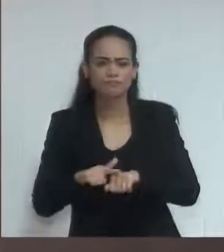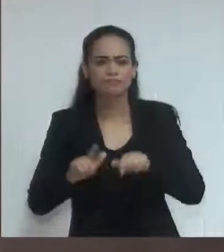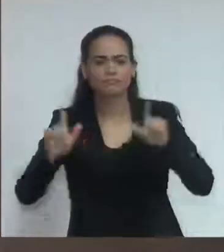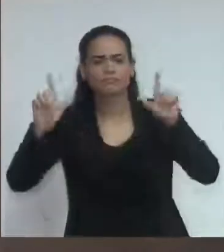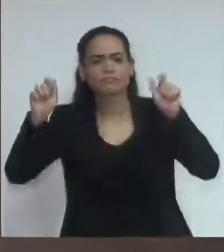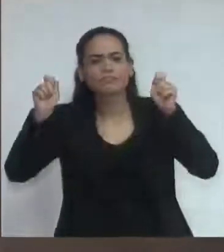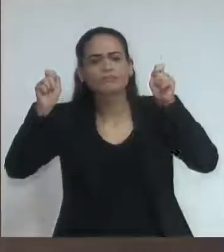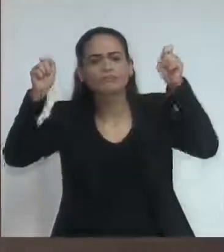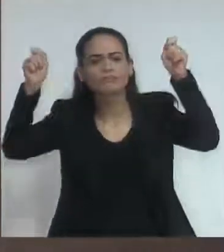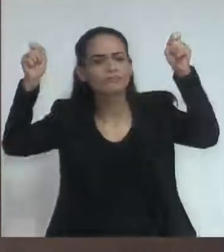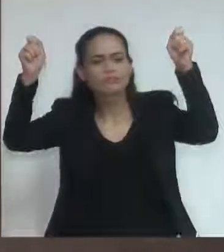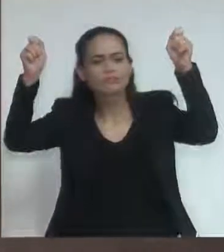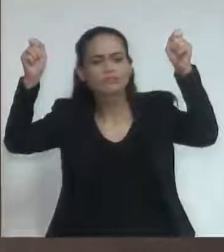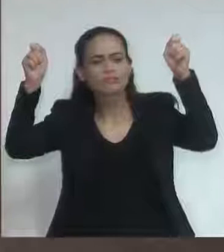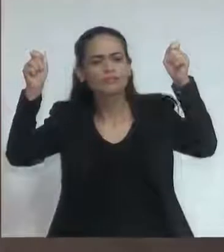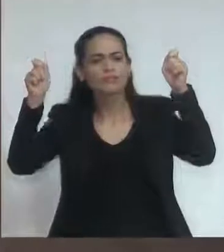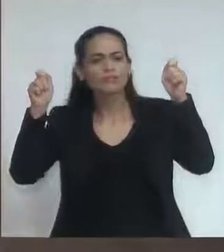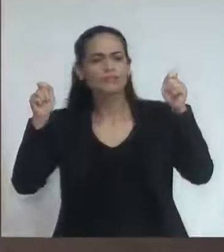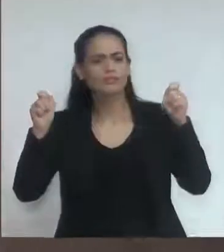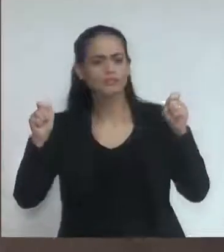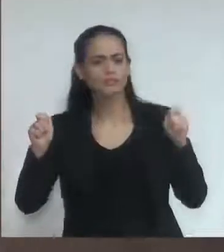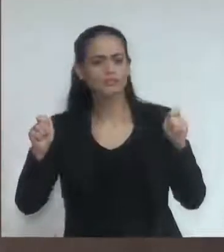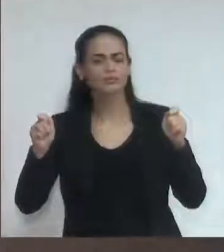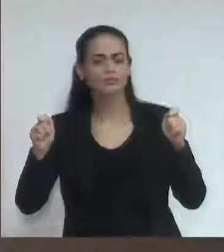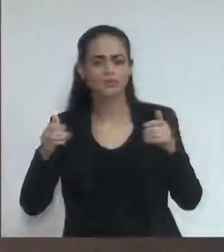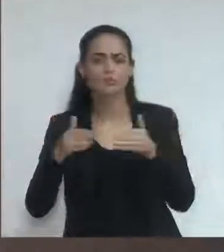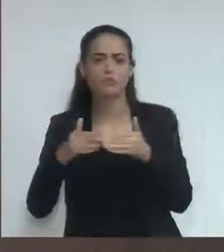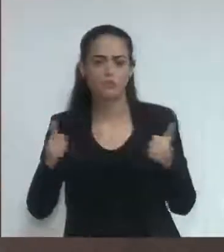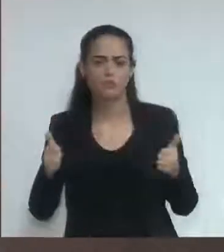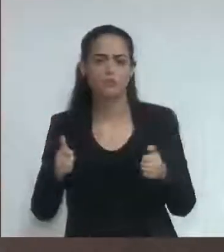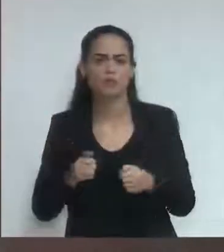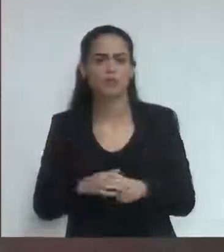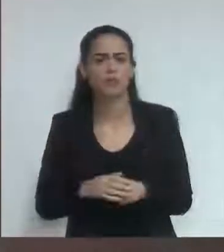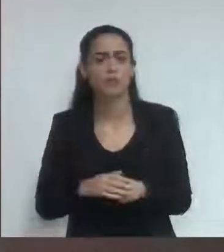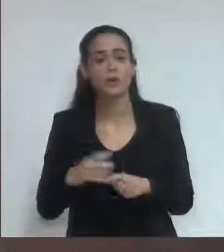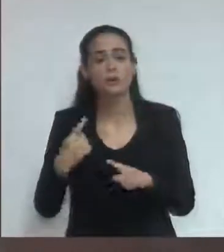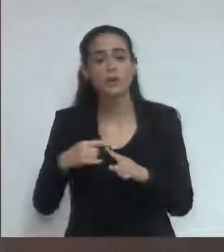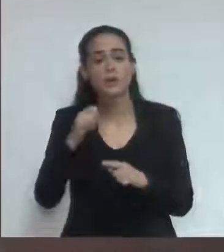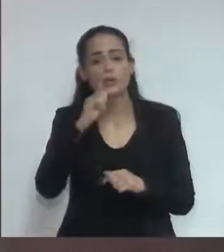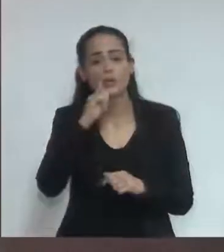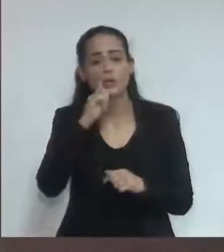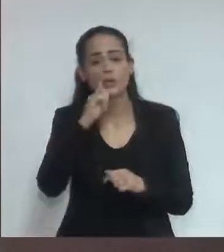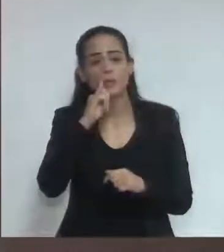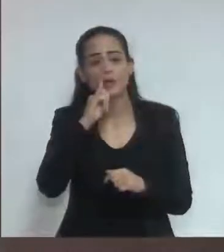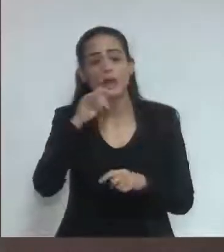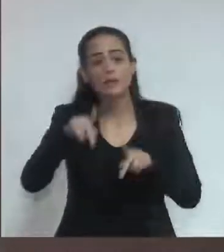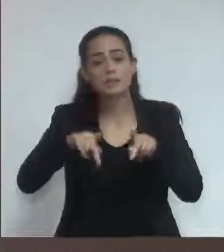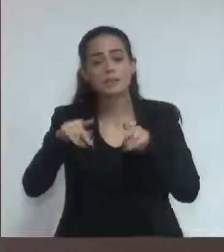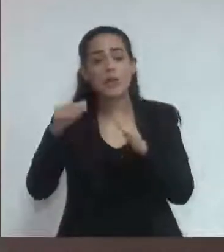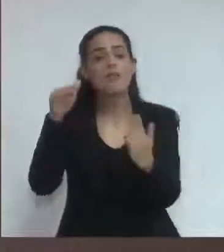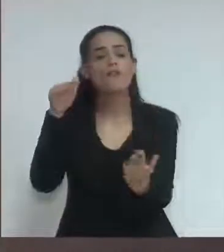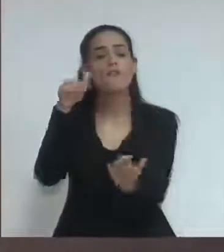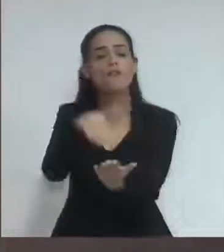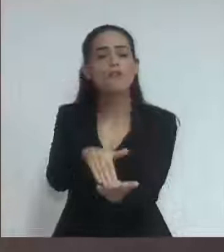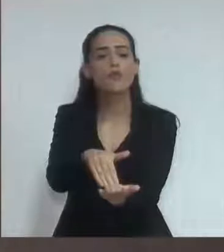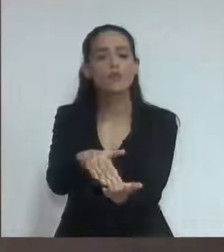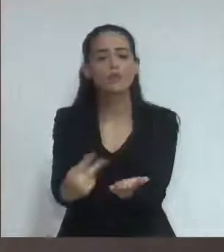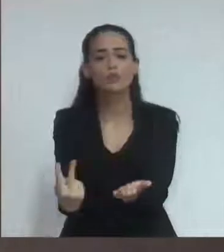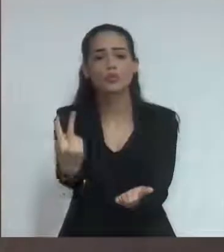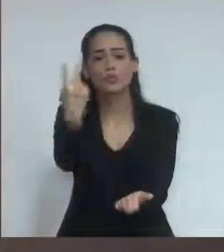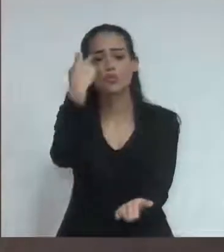cartazes ninguém está pedindo para que vocês não fiquem com cartazes mas que as pessoas lá no fundo por exemplo Toninho Delaco não consegue ver o vereador aqui